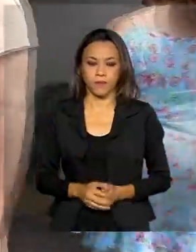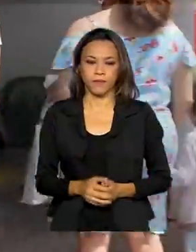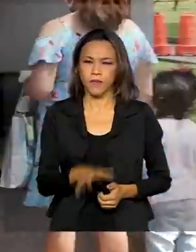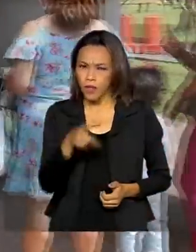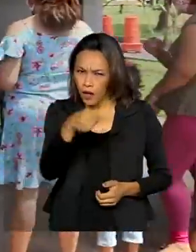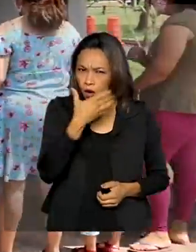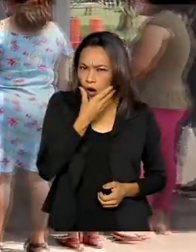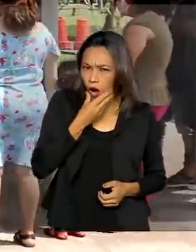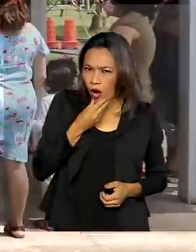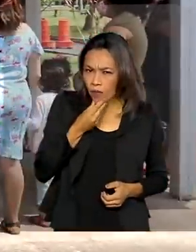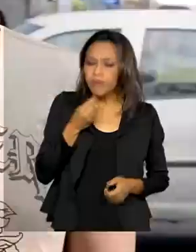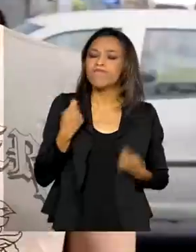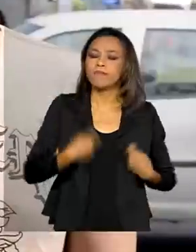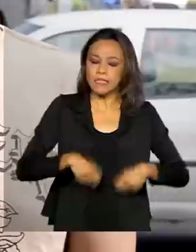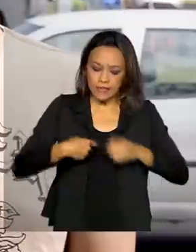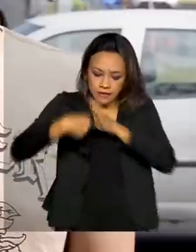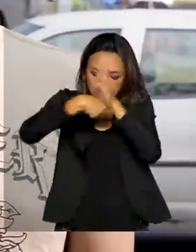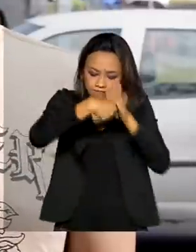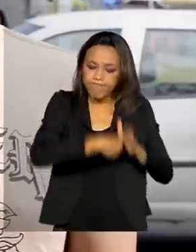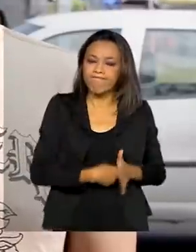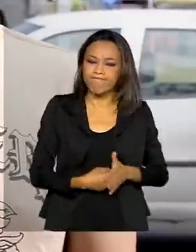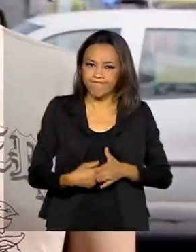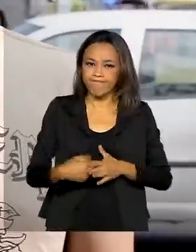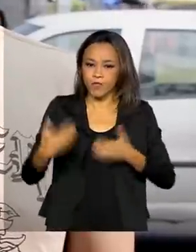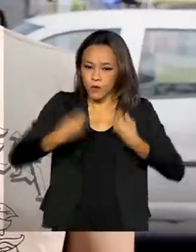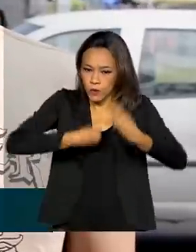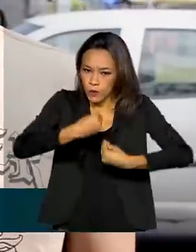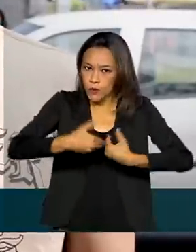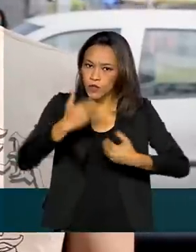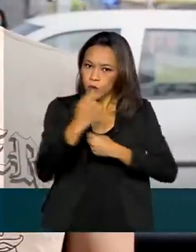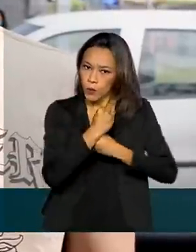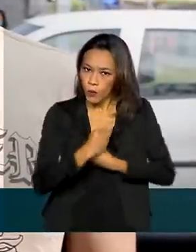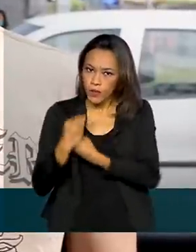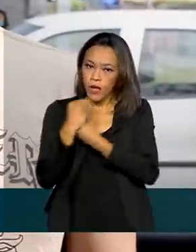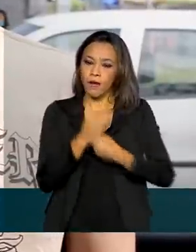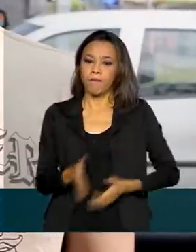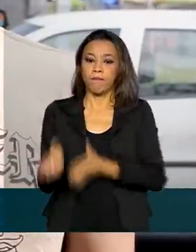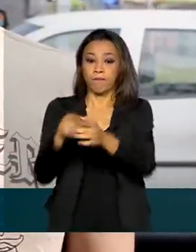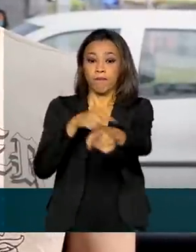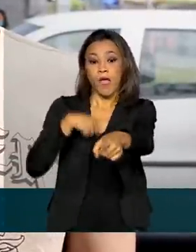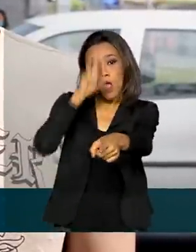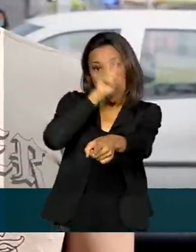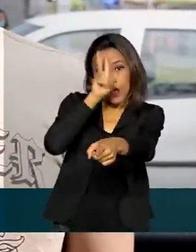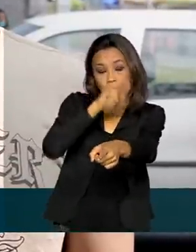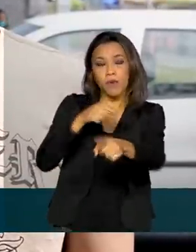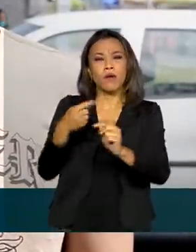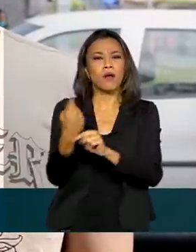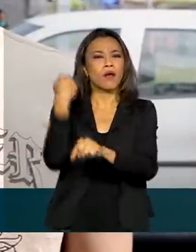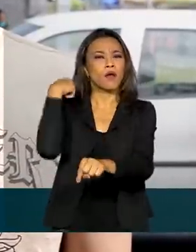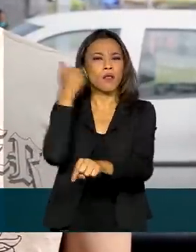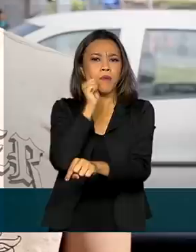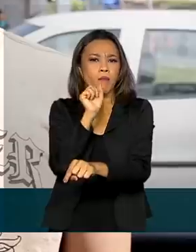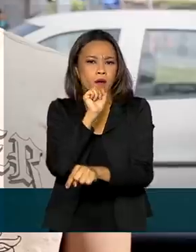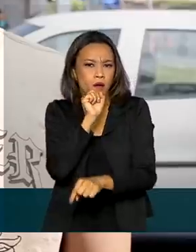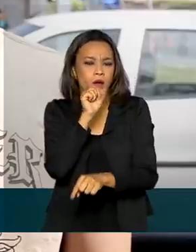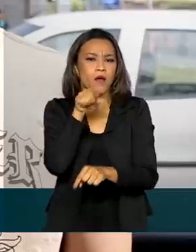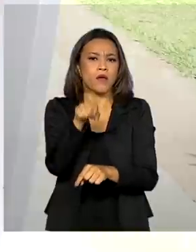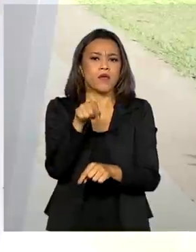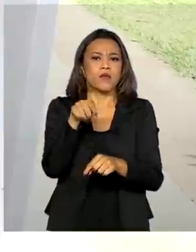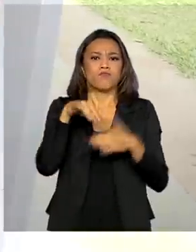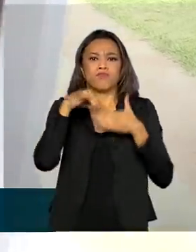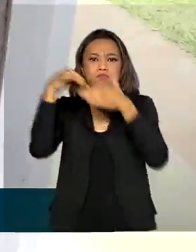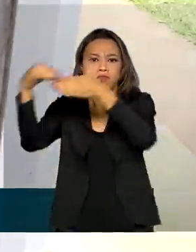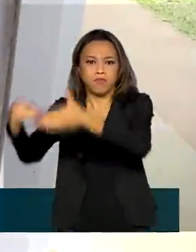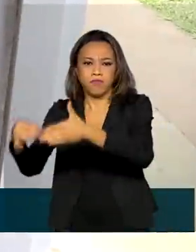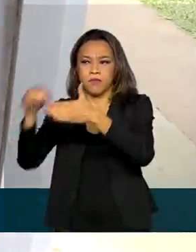homem não precisa se cuidar? Tenho a lembrança de já ir com a família, com minha mãe principalmente, no posto de saúde.